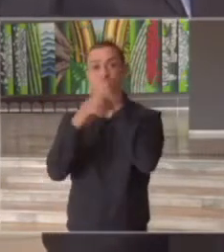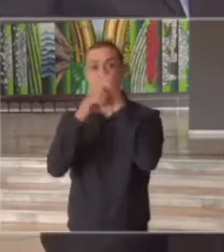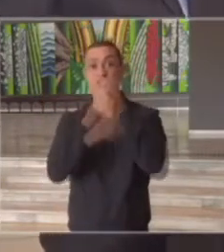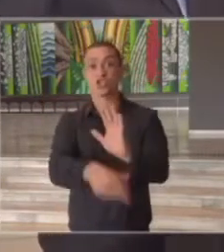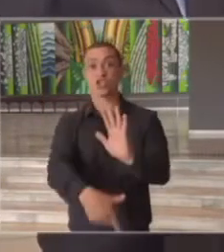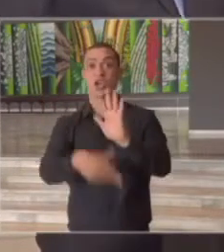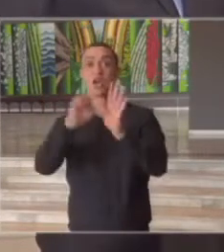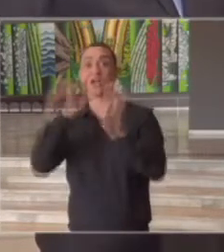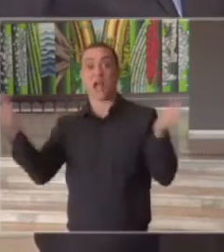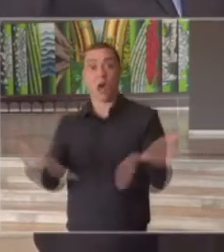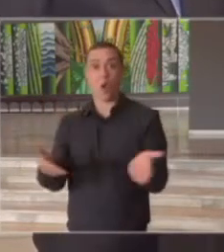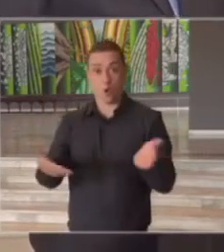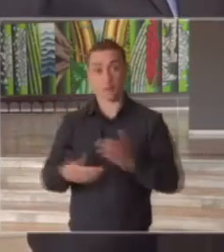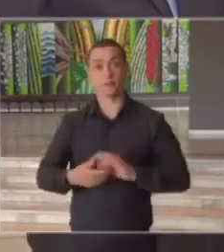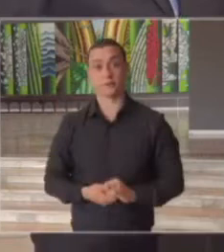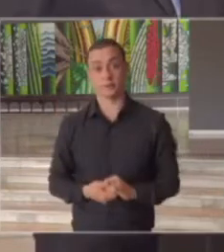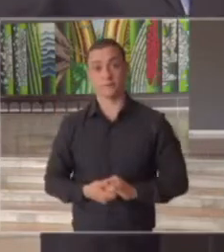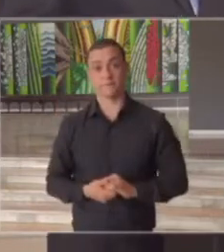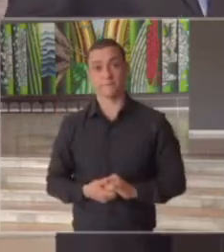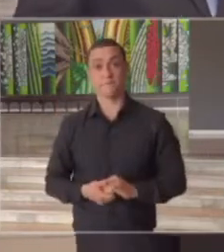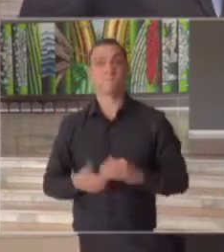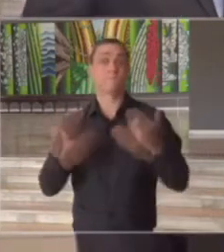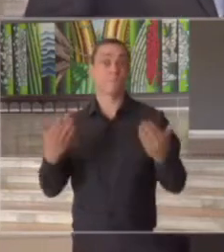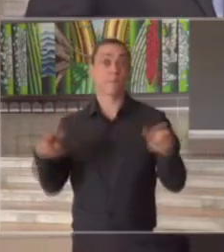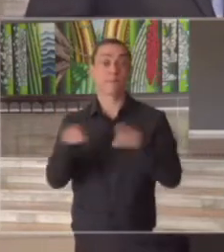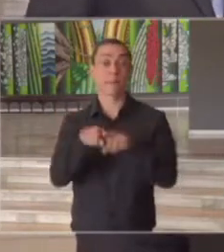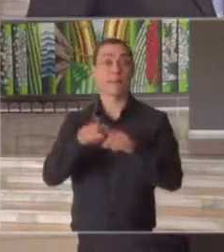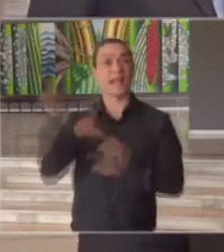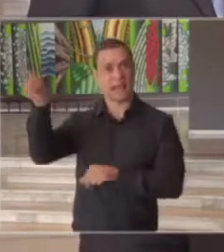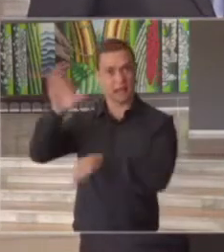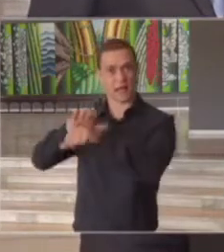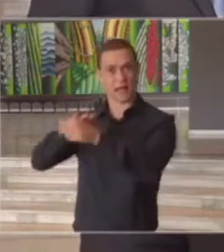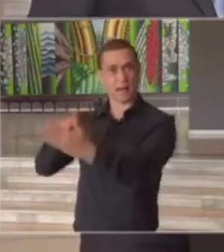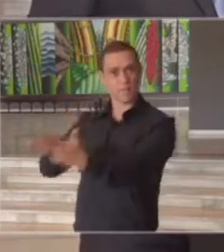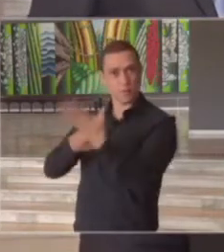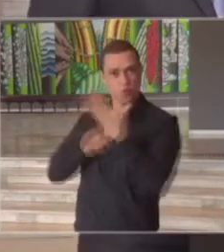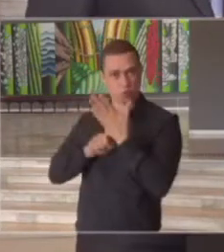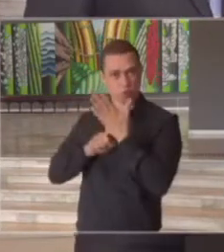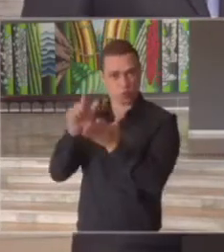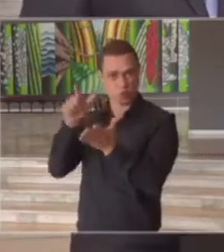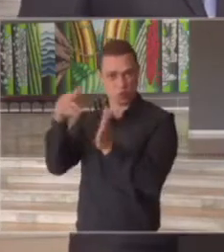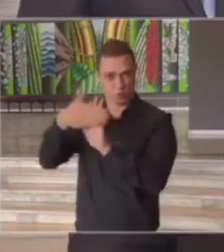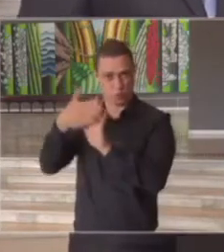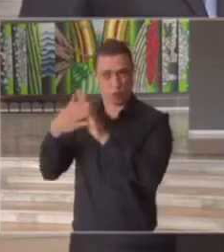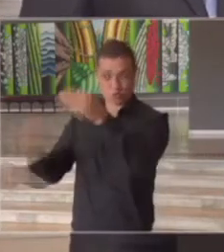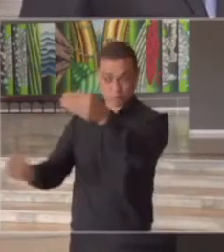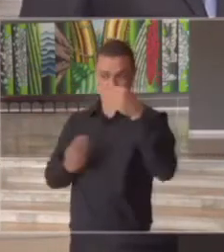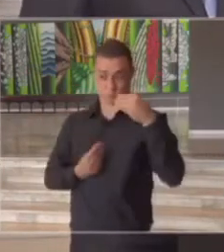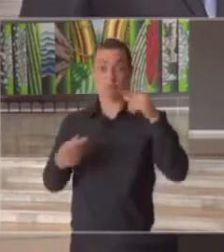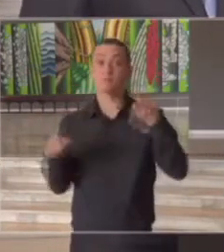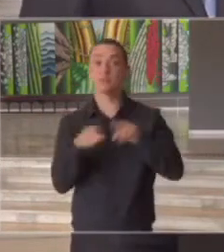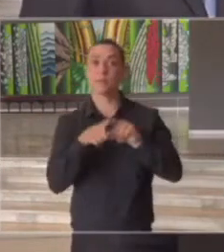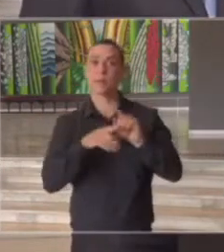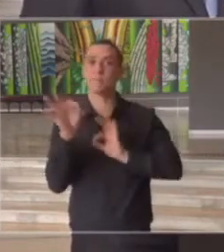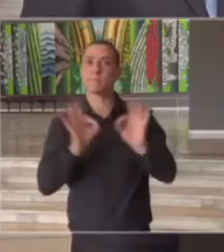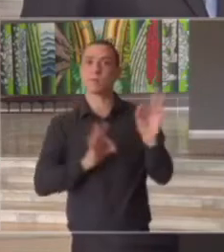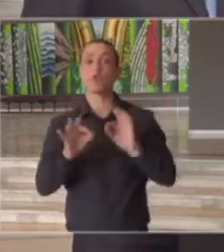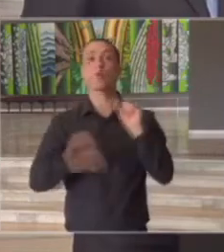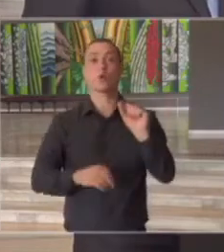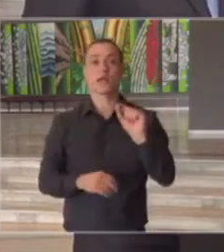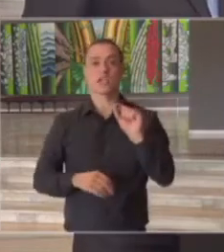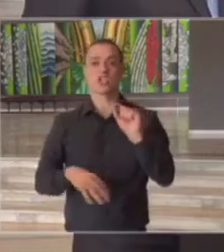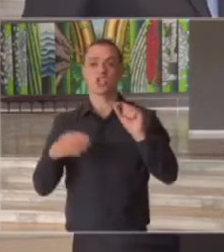a partir de agora também eles apresentaram um projeto de